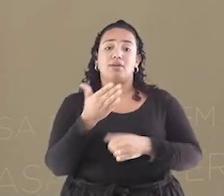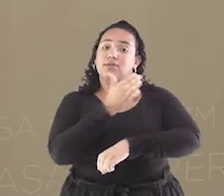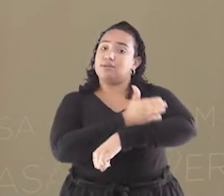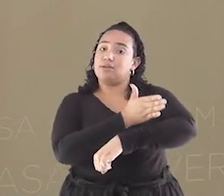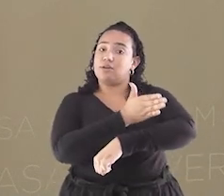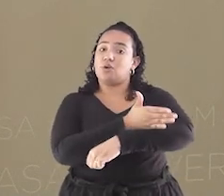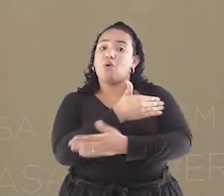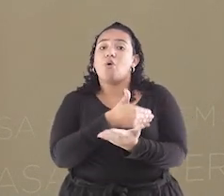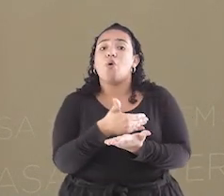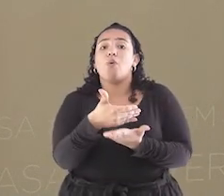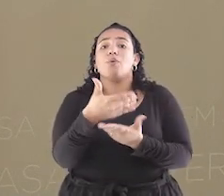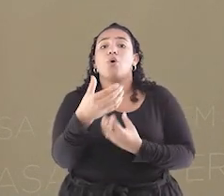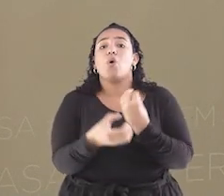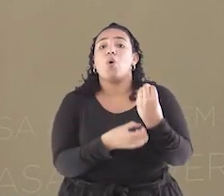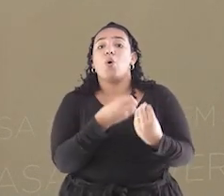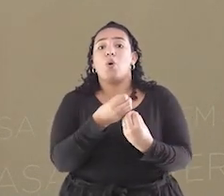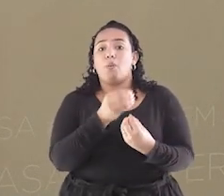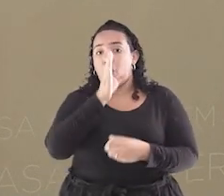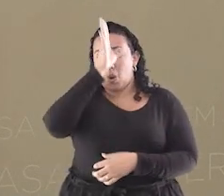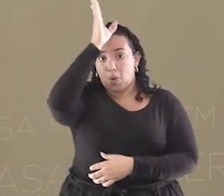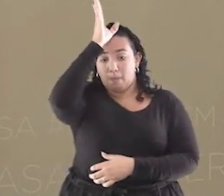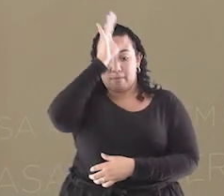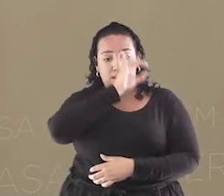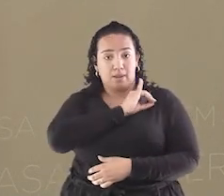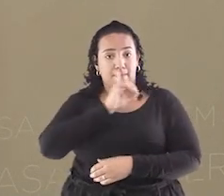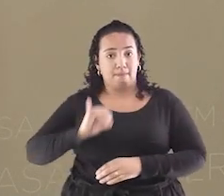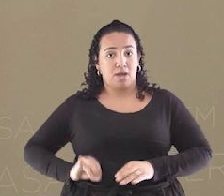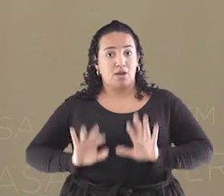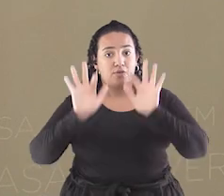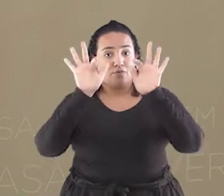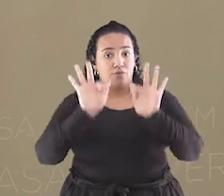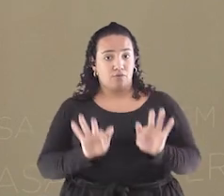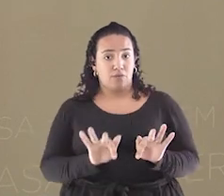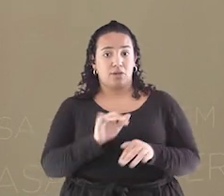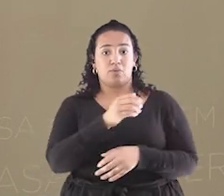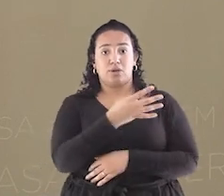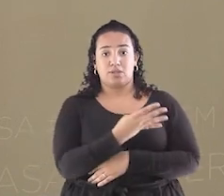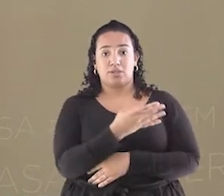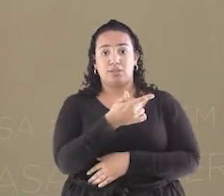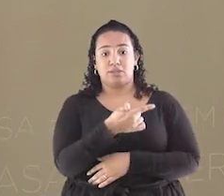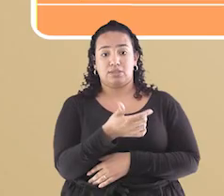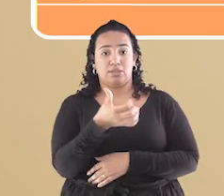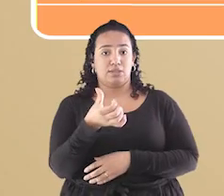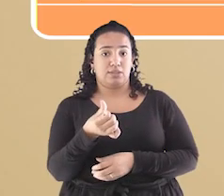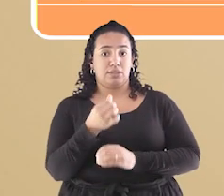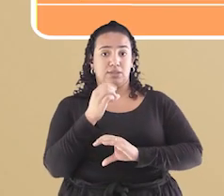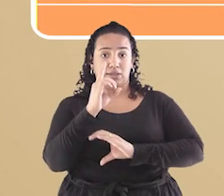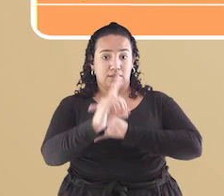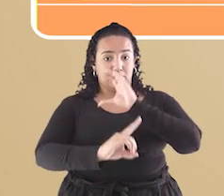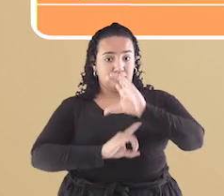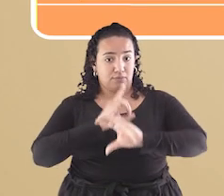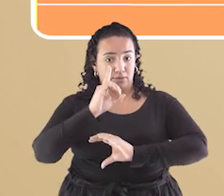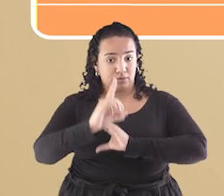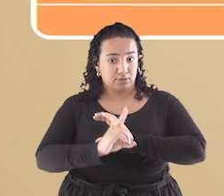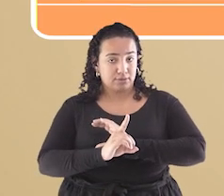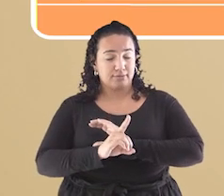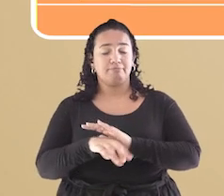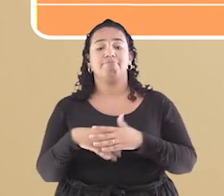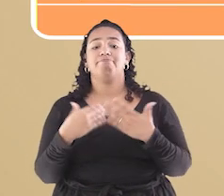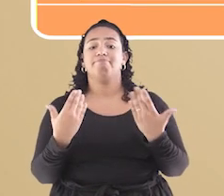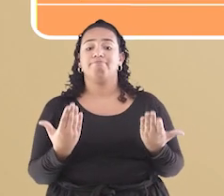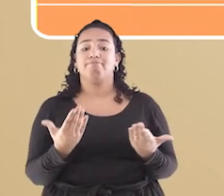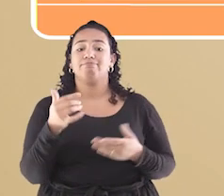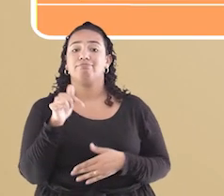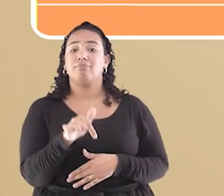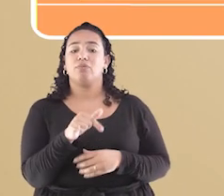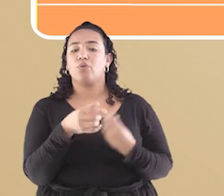com a queda do Império Romano do Ocidente, em 476 d.C. Isso se encerrou com a tomada